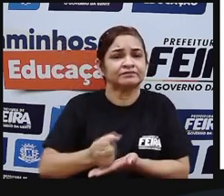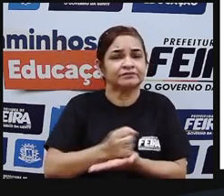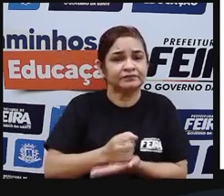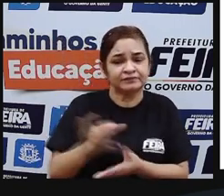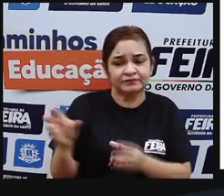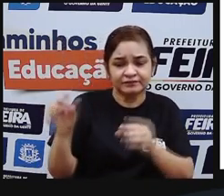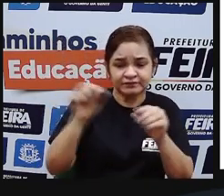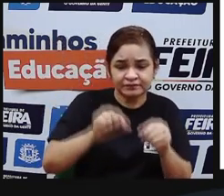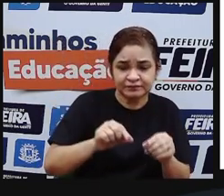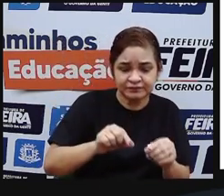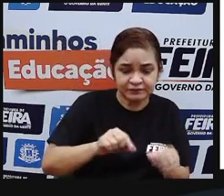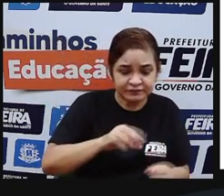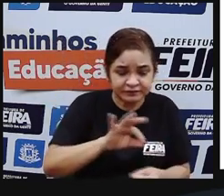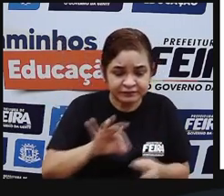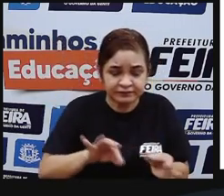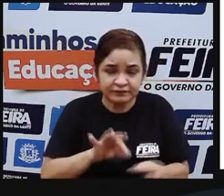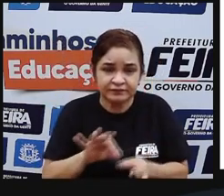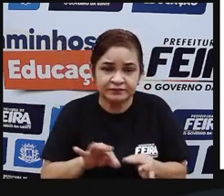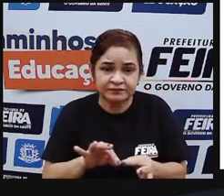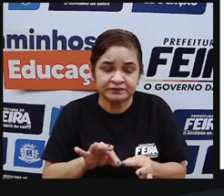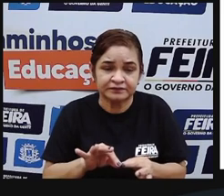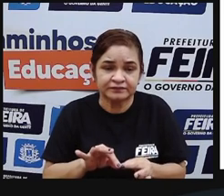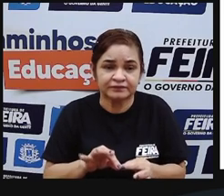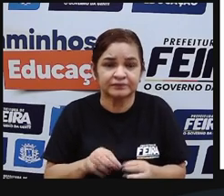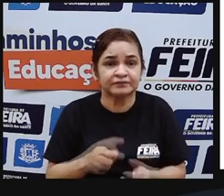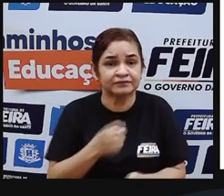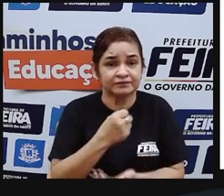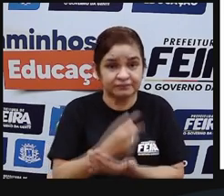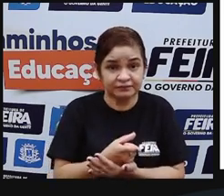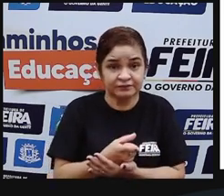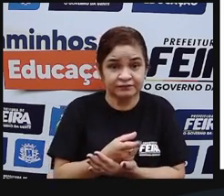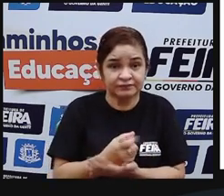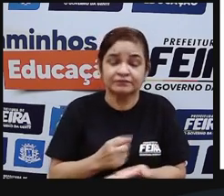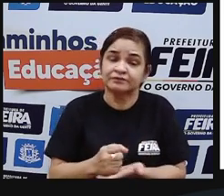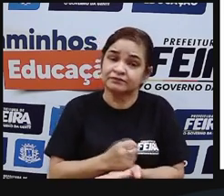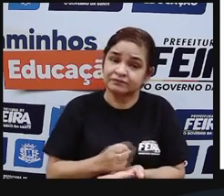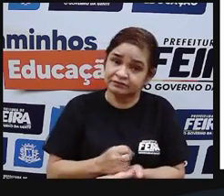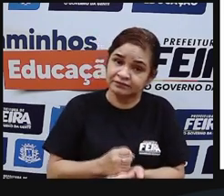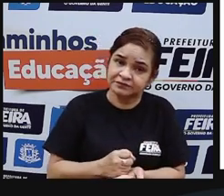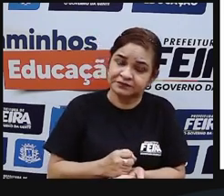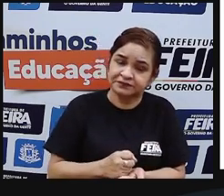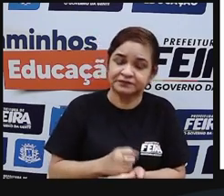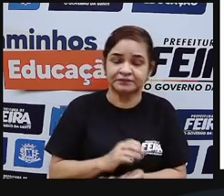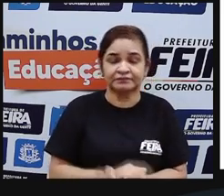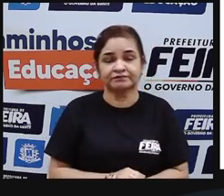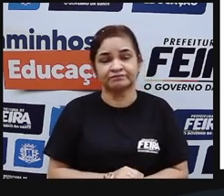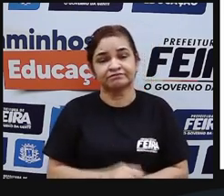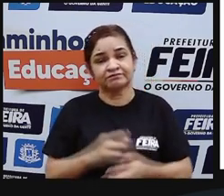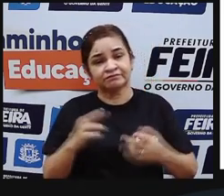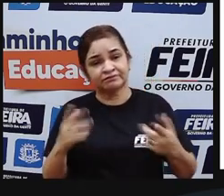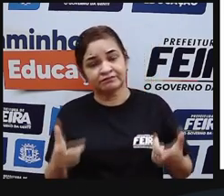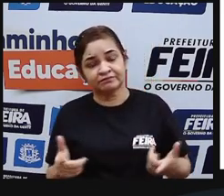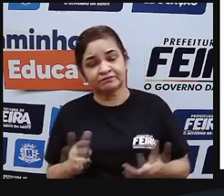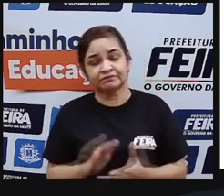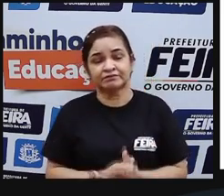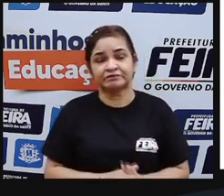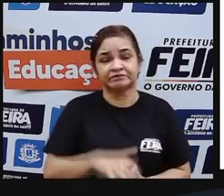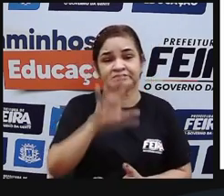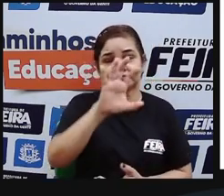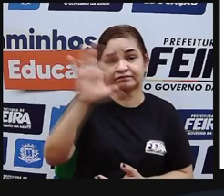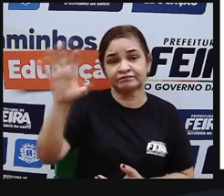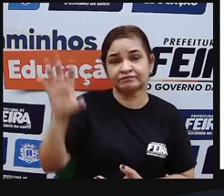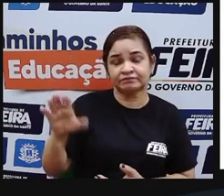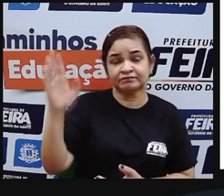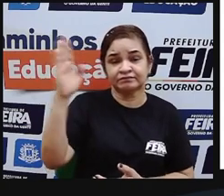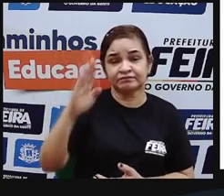africanos como eu falei para você os hábitos e os costumes que a gente tem em algumas regiões do Brasil